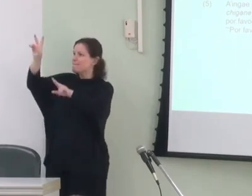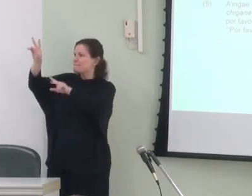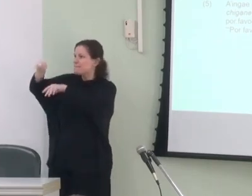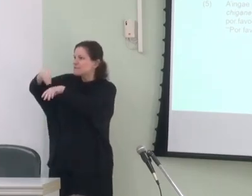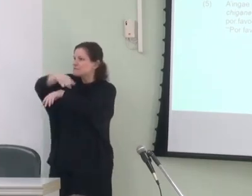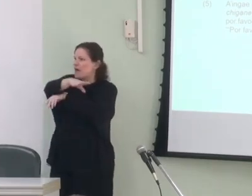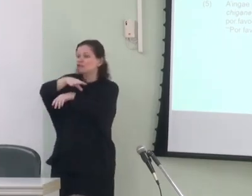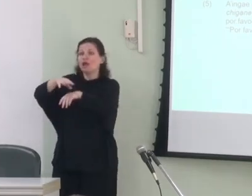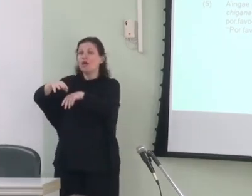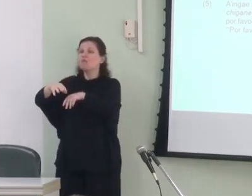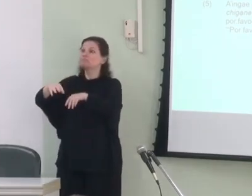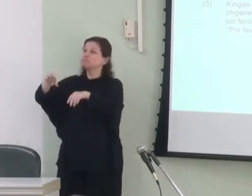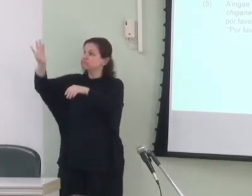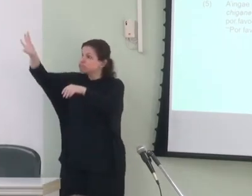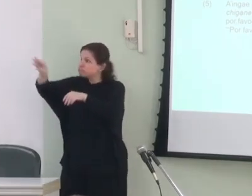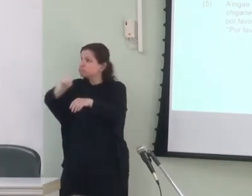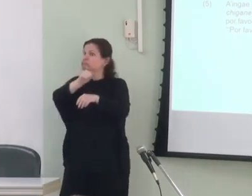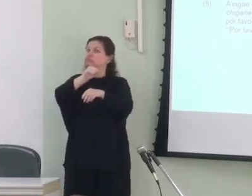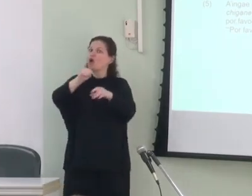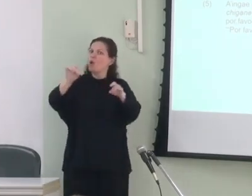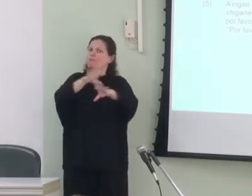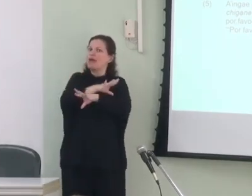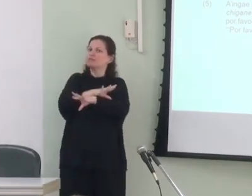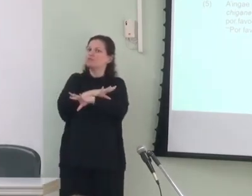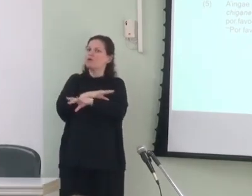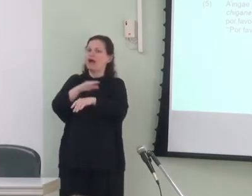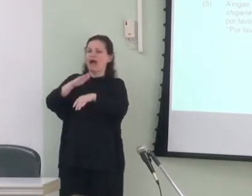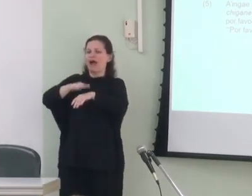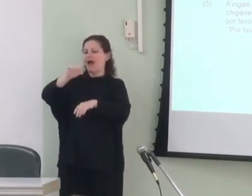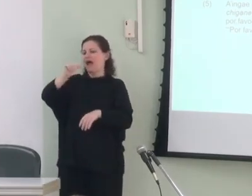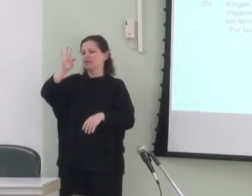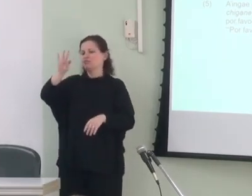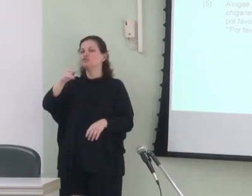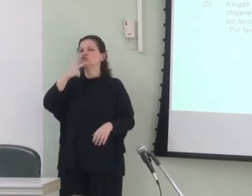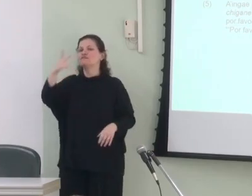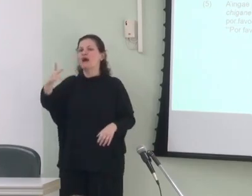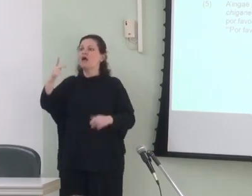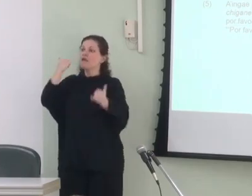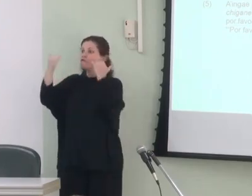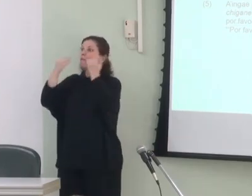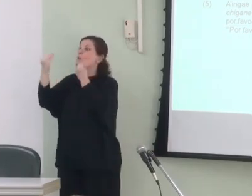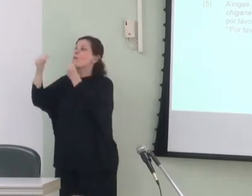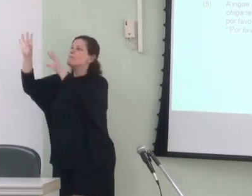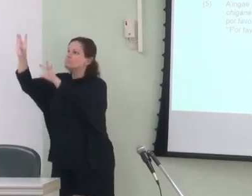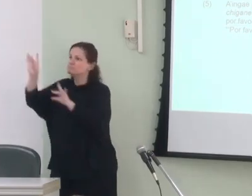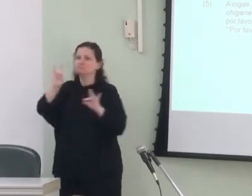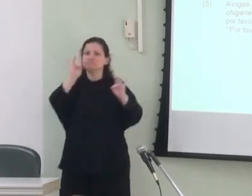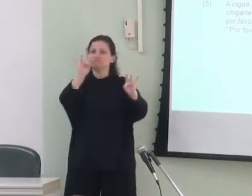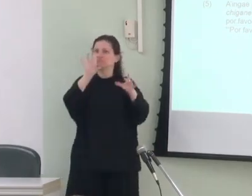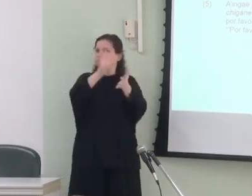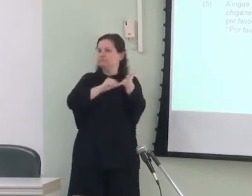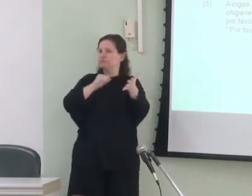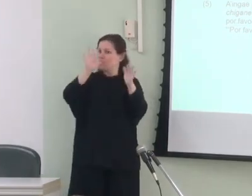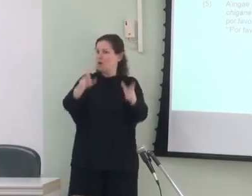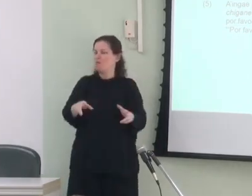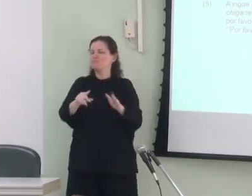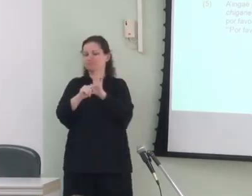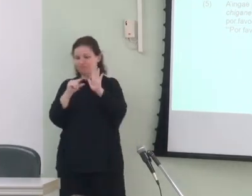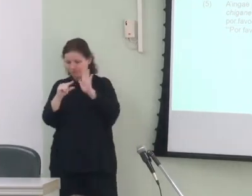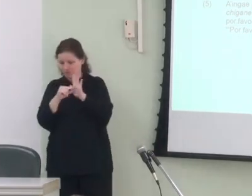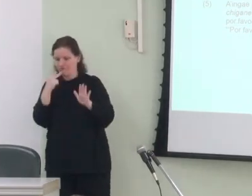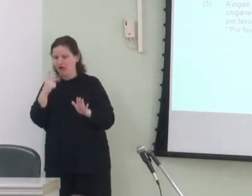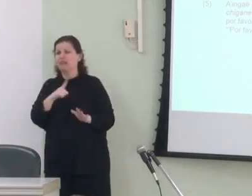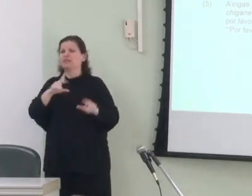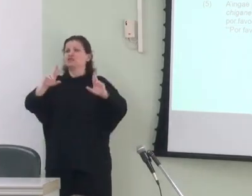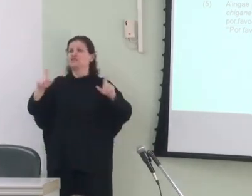enunciado mas ele reproduz por completo o ato de fala em que a informação foi dita segundo os autores a